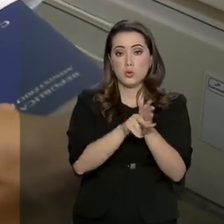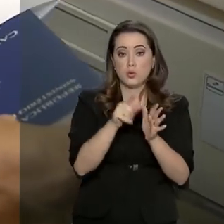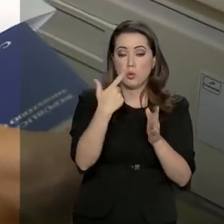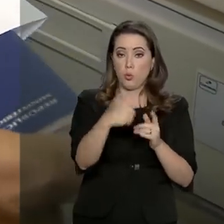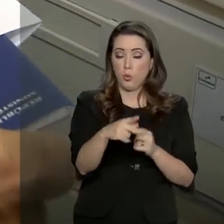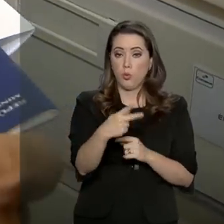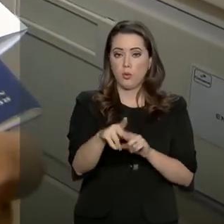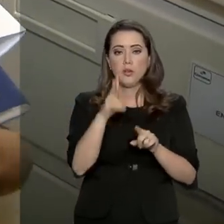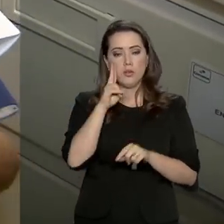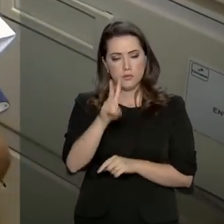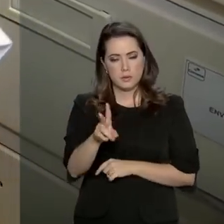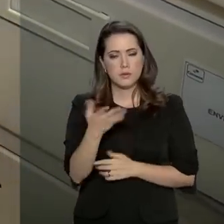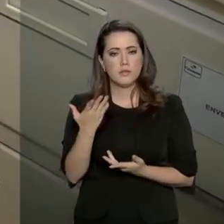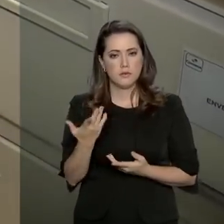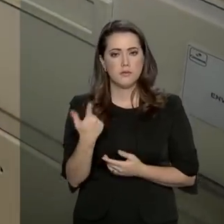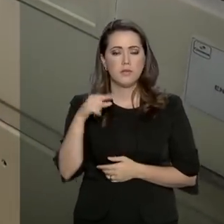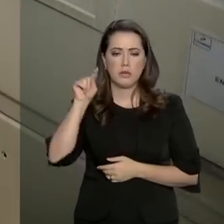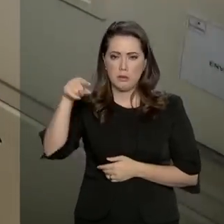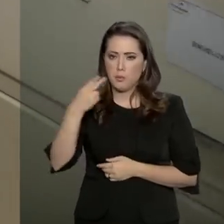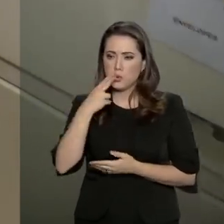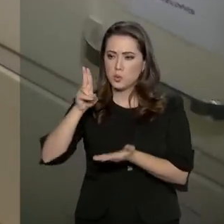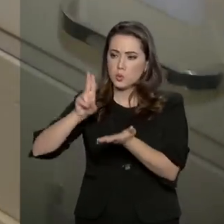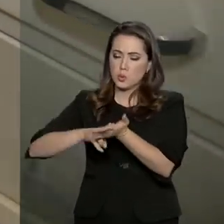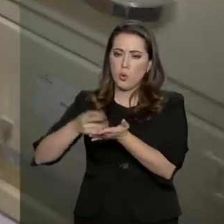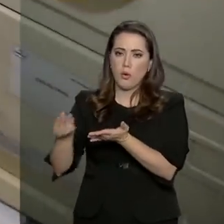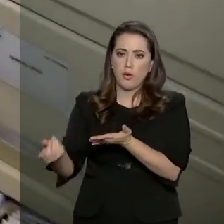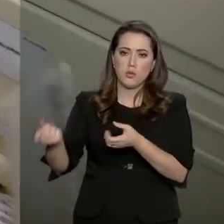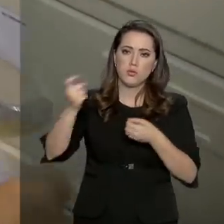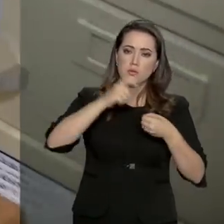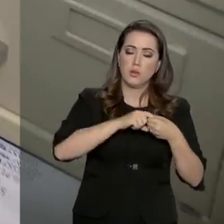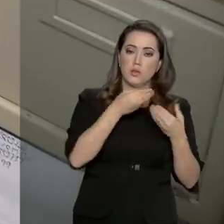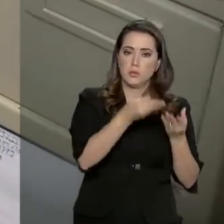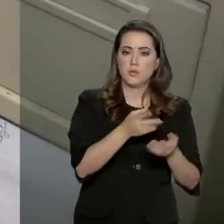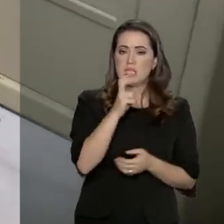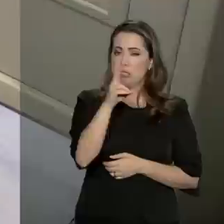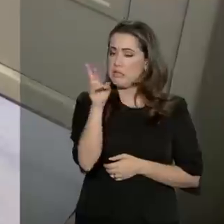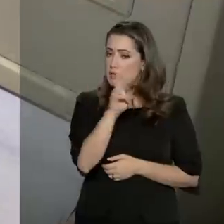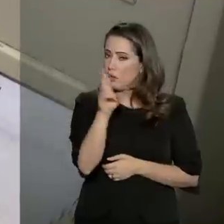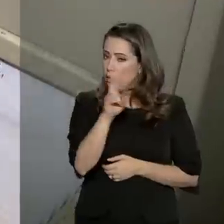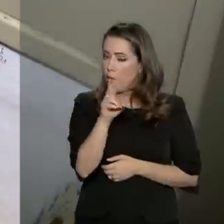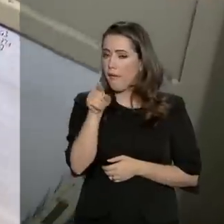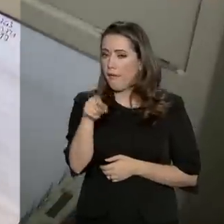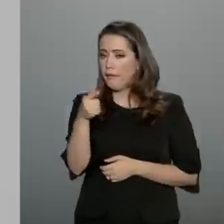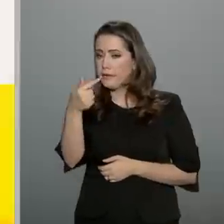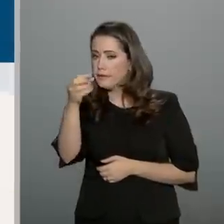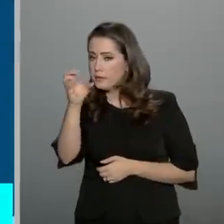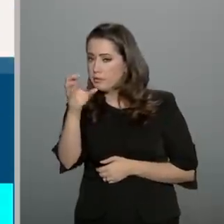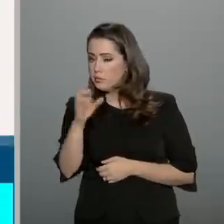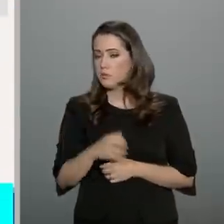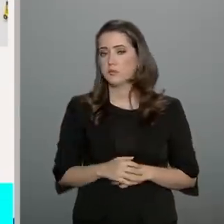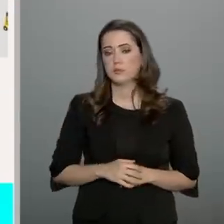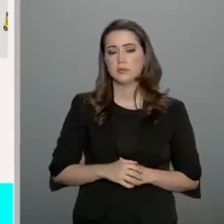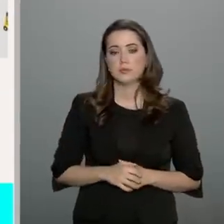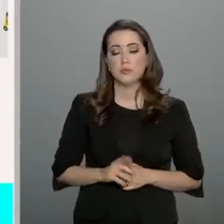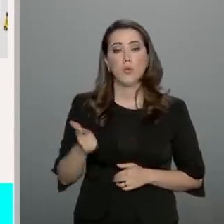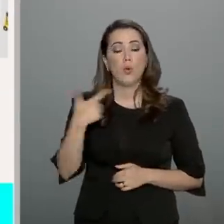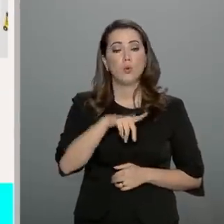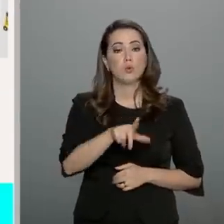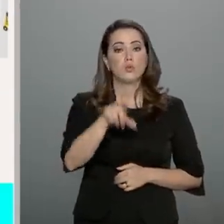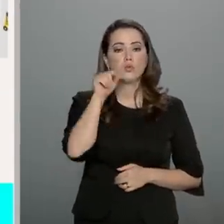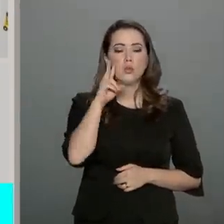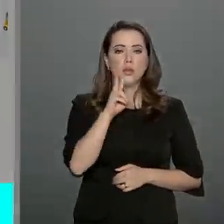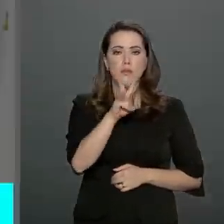Correios enviam de volta para você. A taxa para retirada é de R$,70. Outra opção é